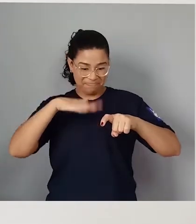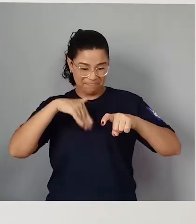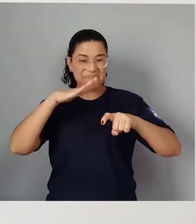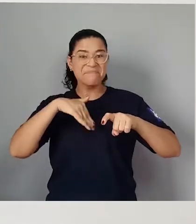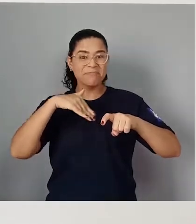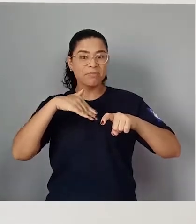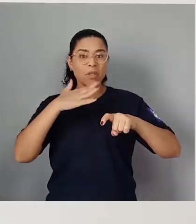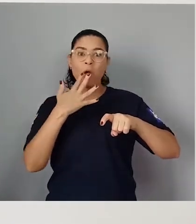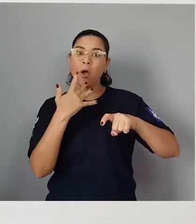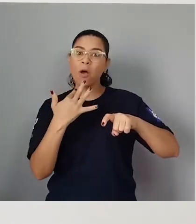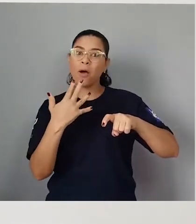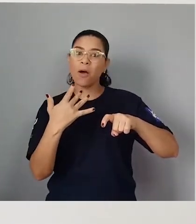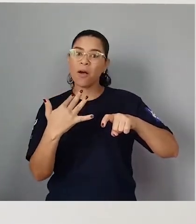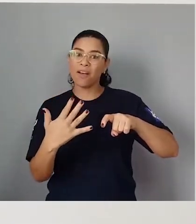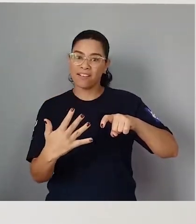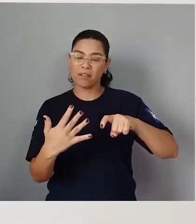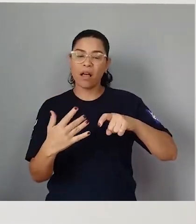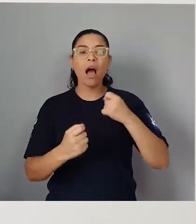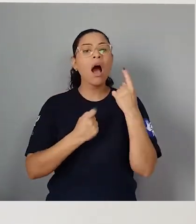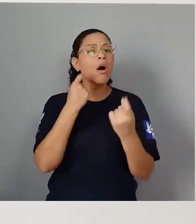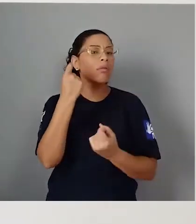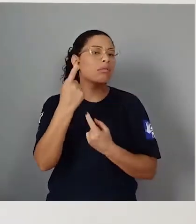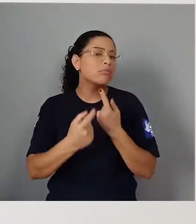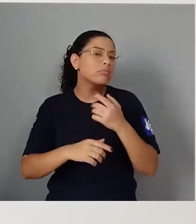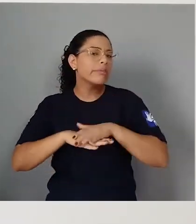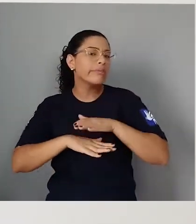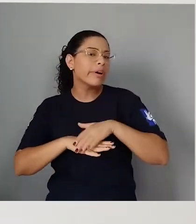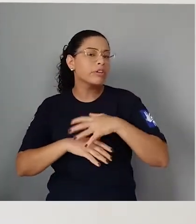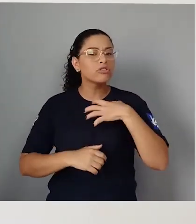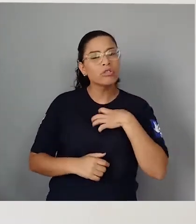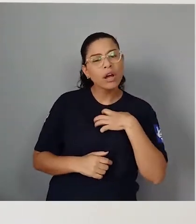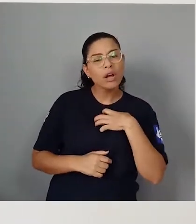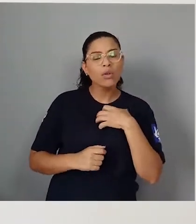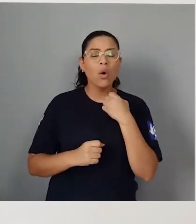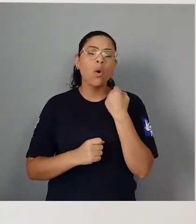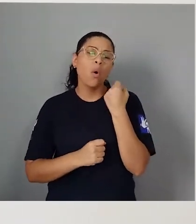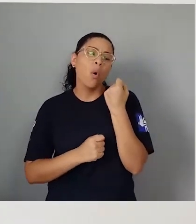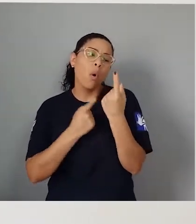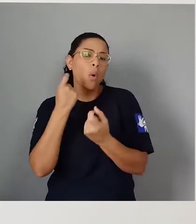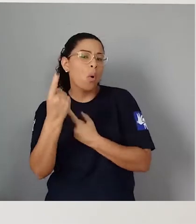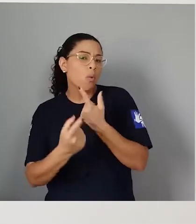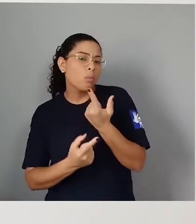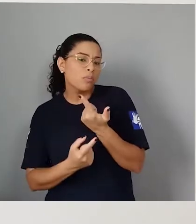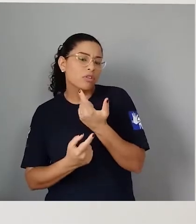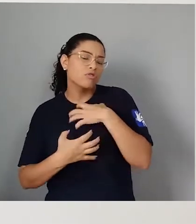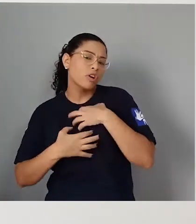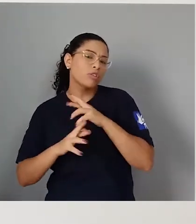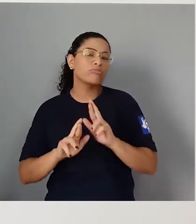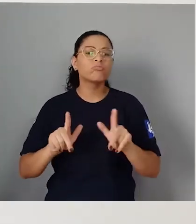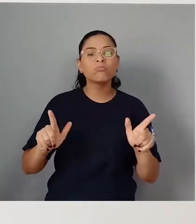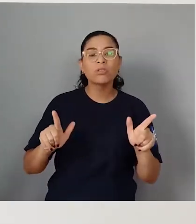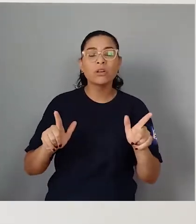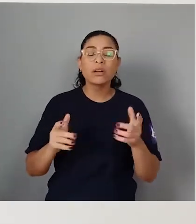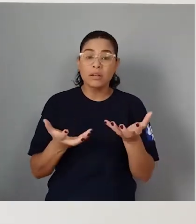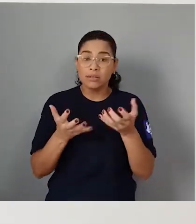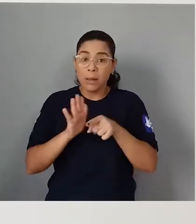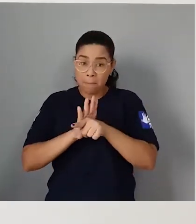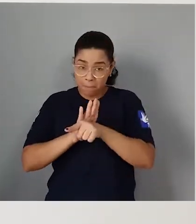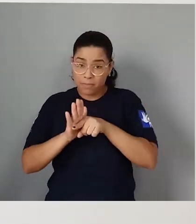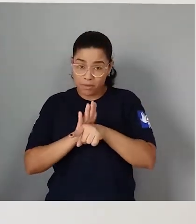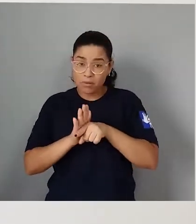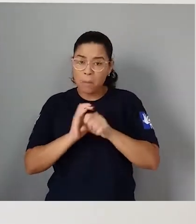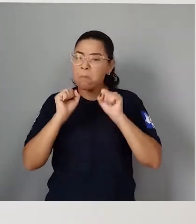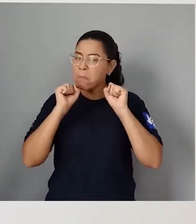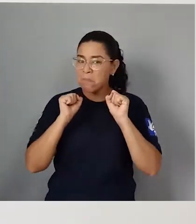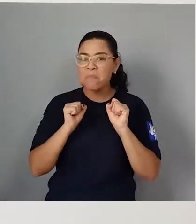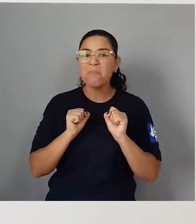Algumas pessoas fazem de um jeito, outras fazem de outro. Se você quiser pesquisar um pouquinho mais,